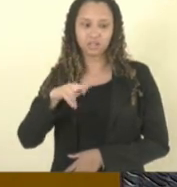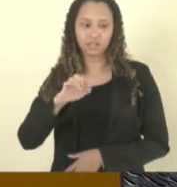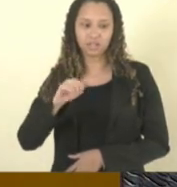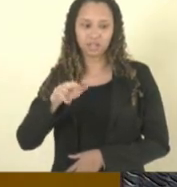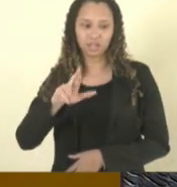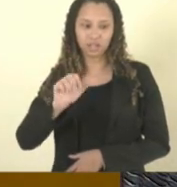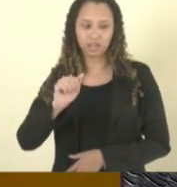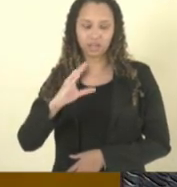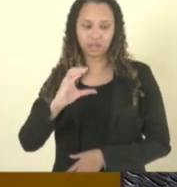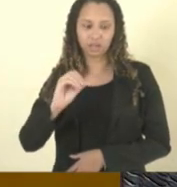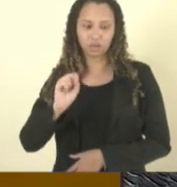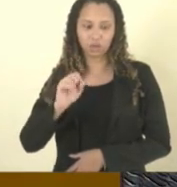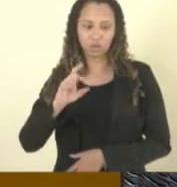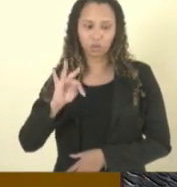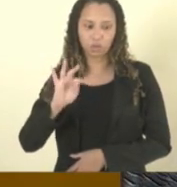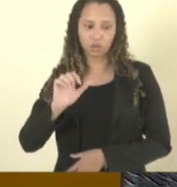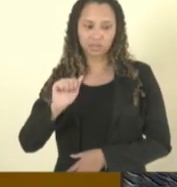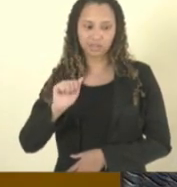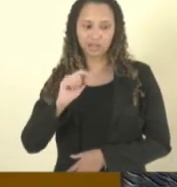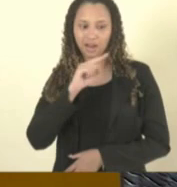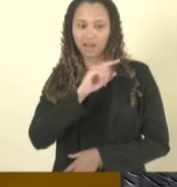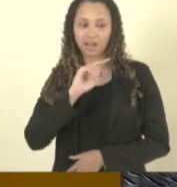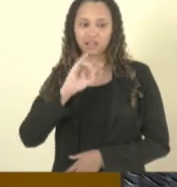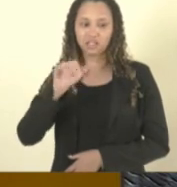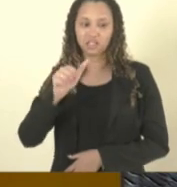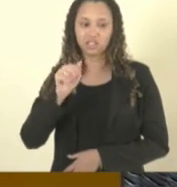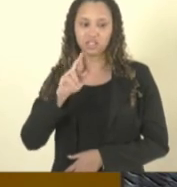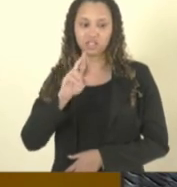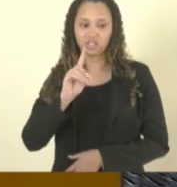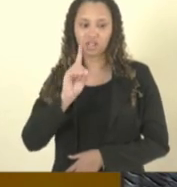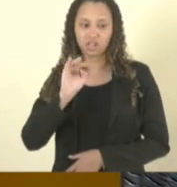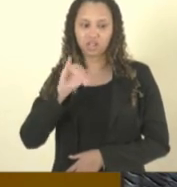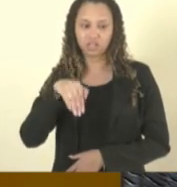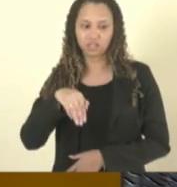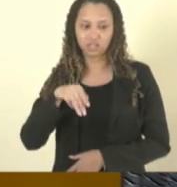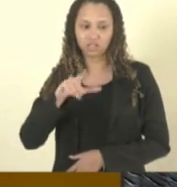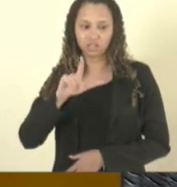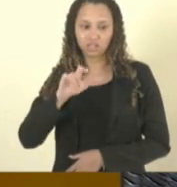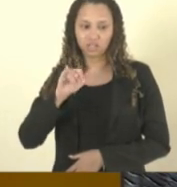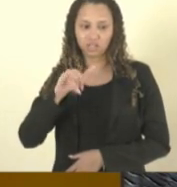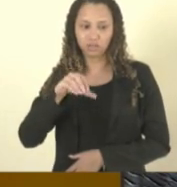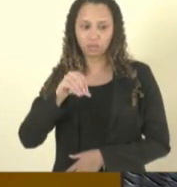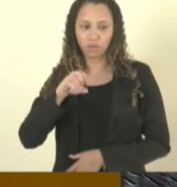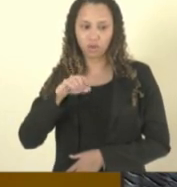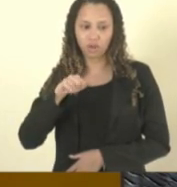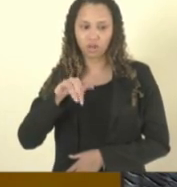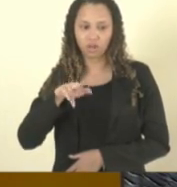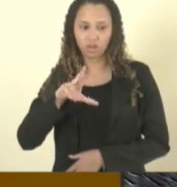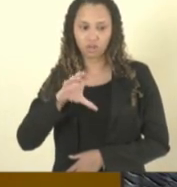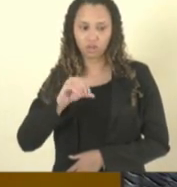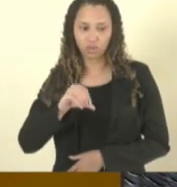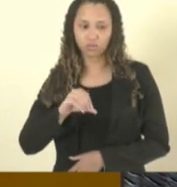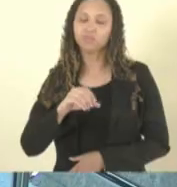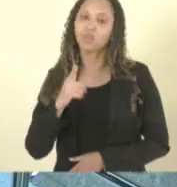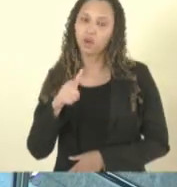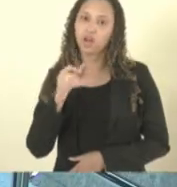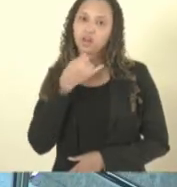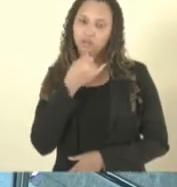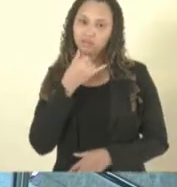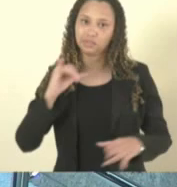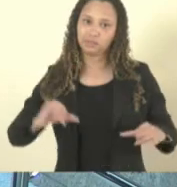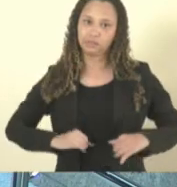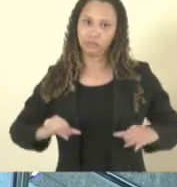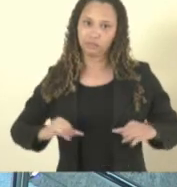dia eu levando ele para a escola para cumprir o horário então assim é muito doloroso esse tipo de questões obrigado obrigado